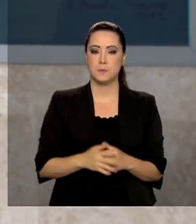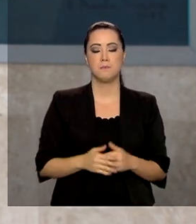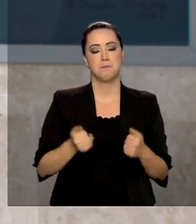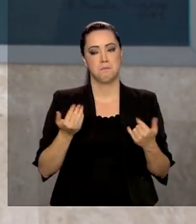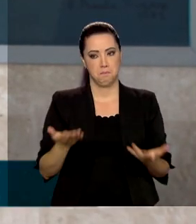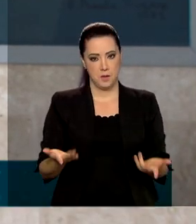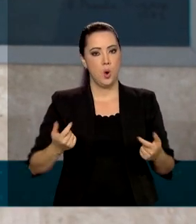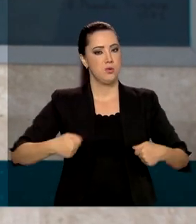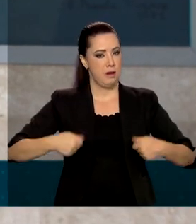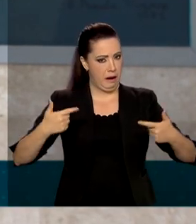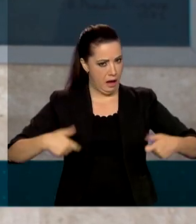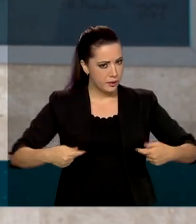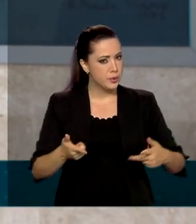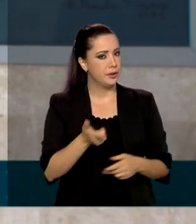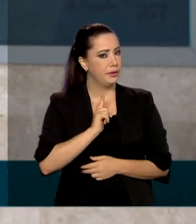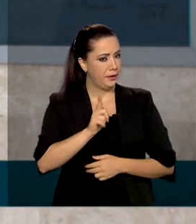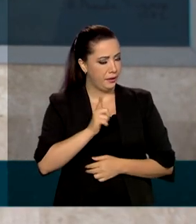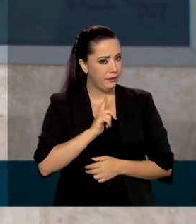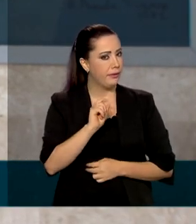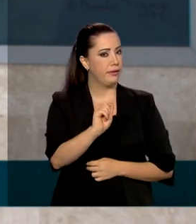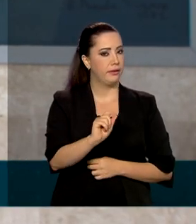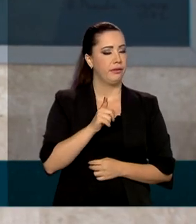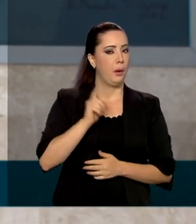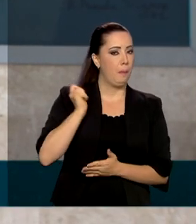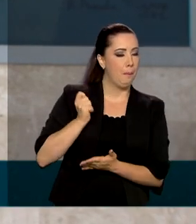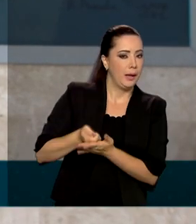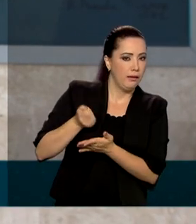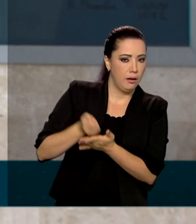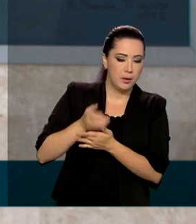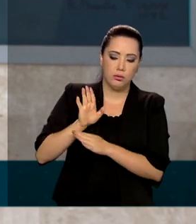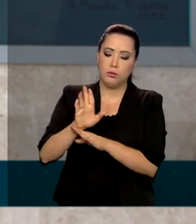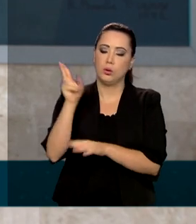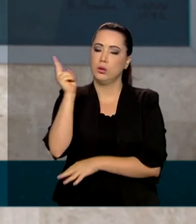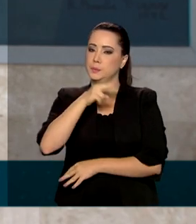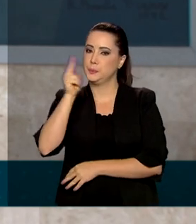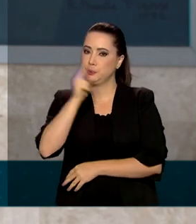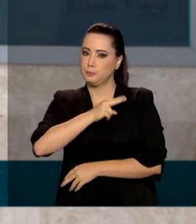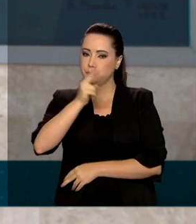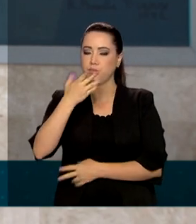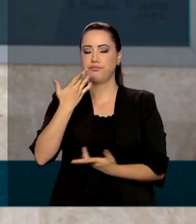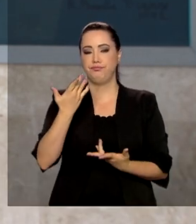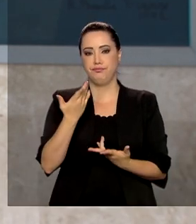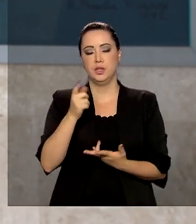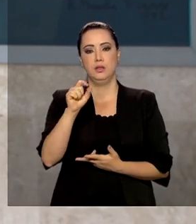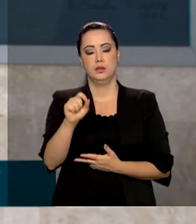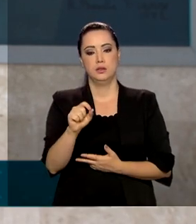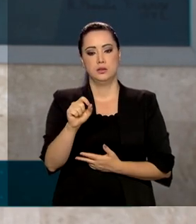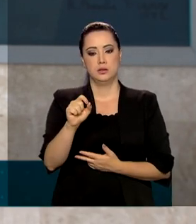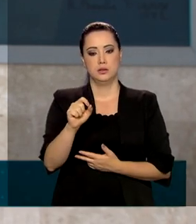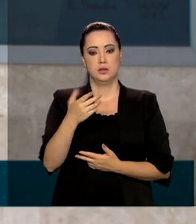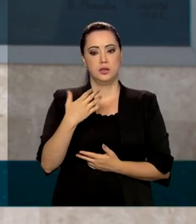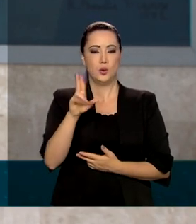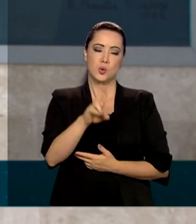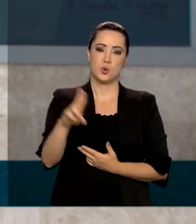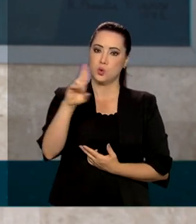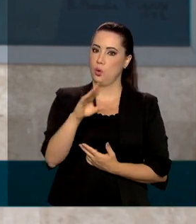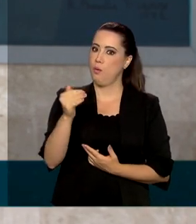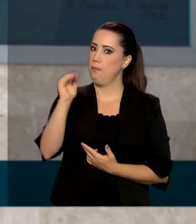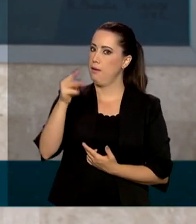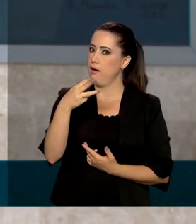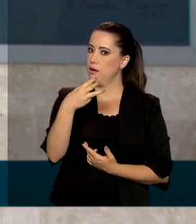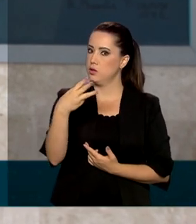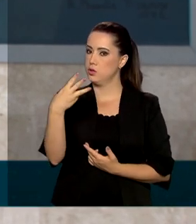entre esses gastos do governo federal estão o pagamento do auxílio emergencial, que consumiu mais de 320